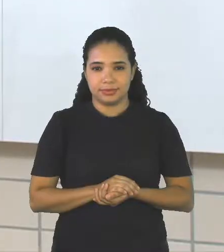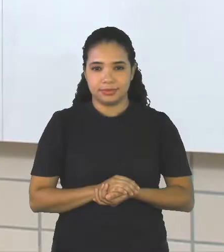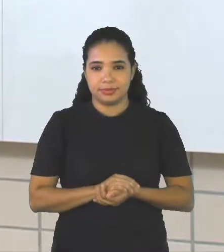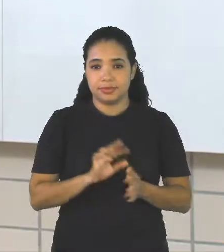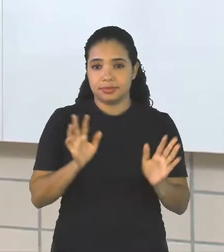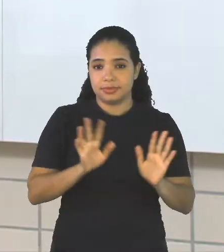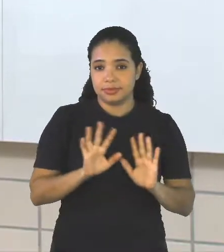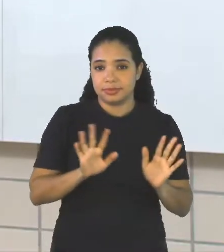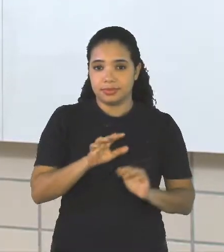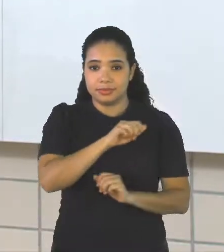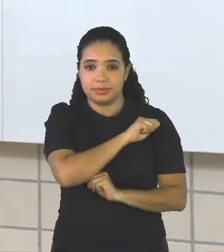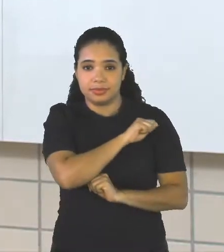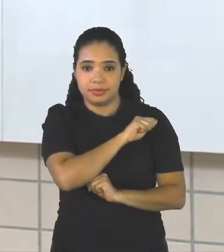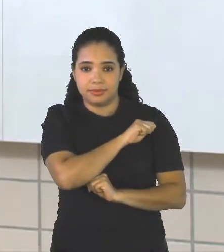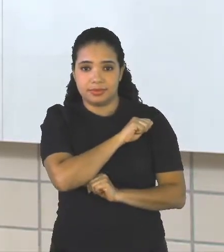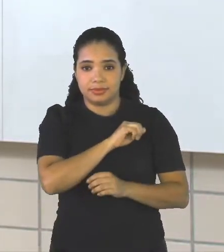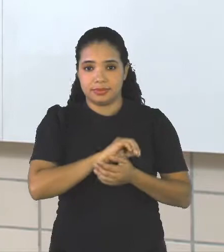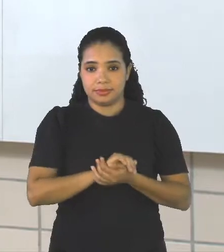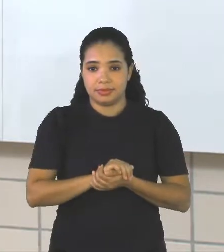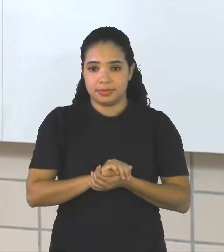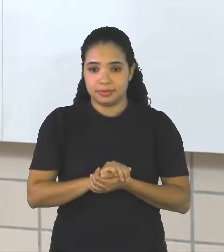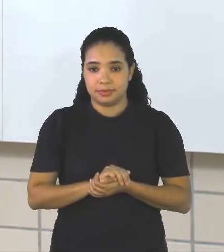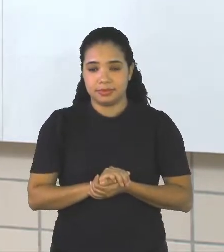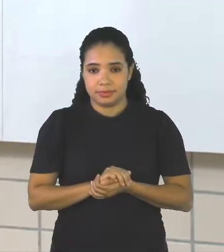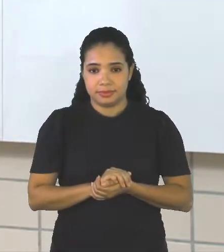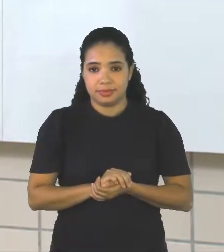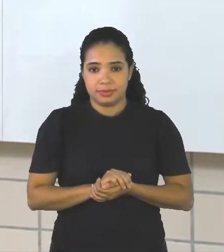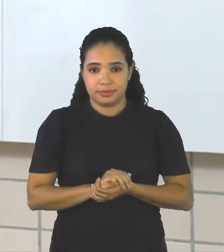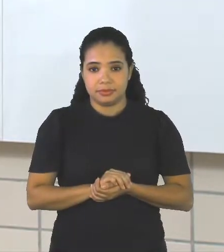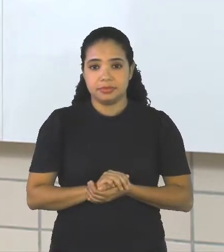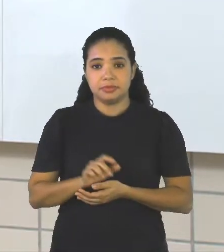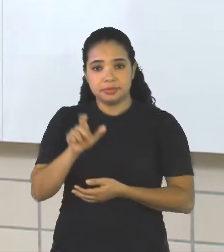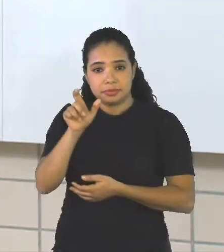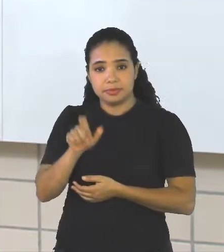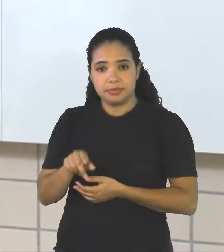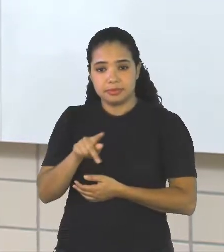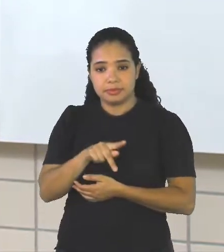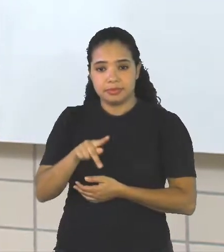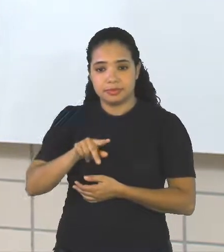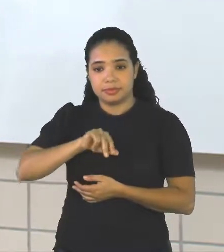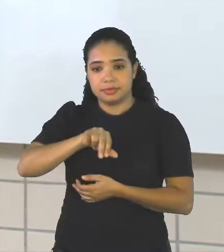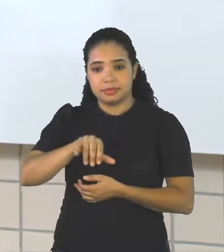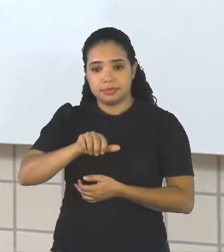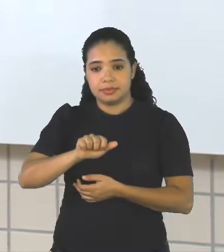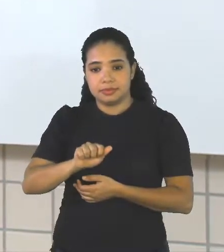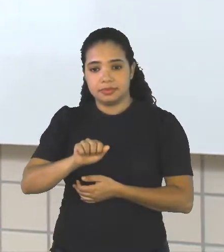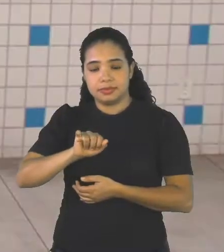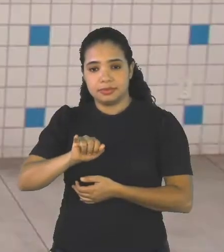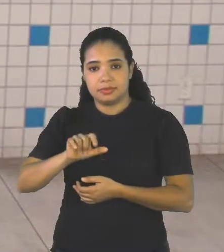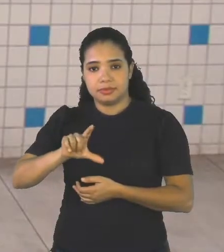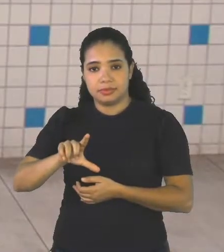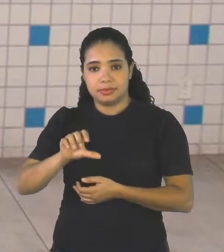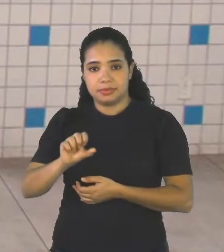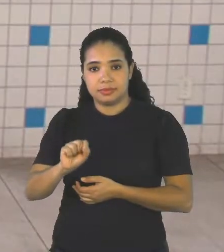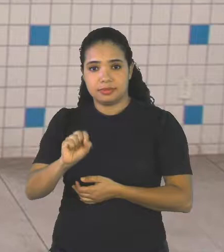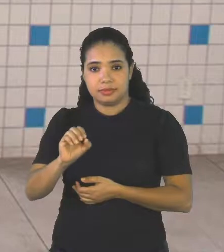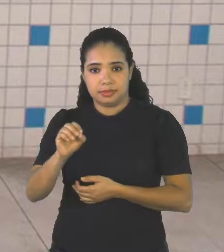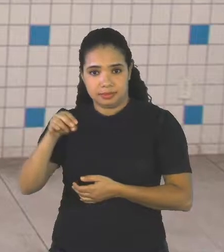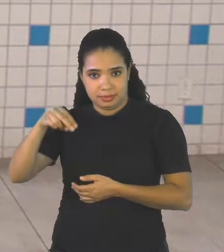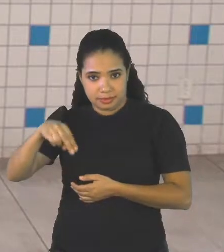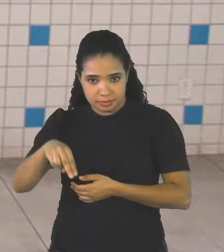Olá alunos, eu estou aqui novamente, meu nome é Jailson, olá alunos, estamos aqui novamente